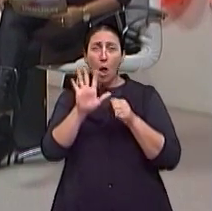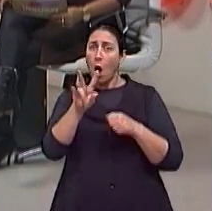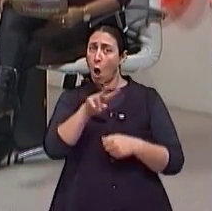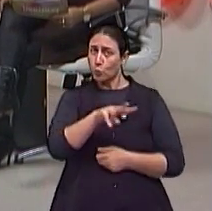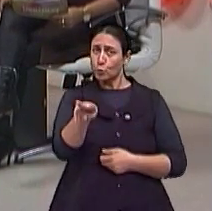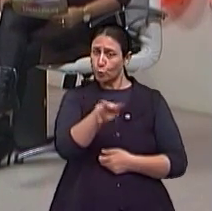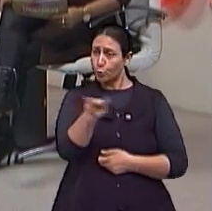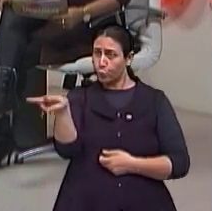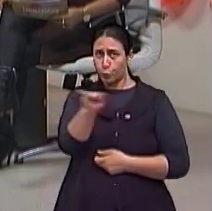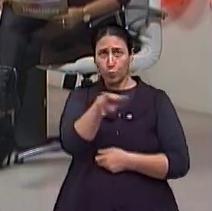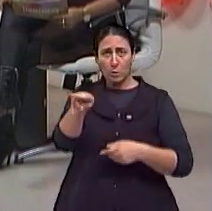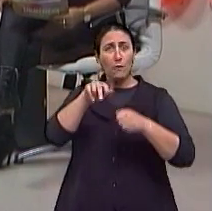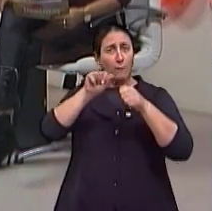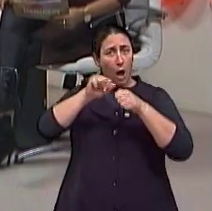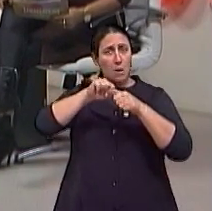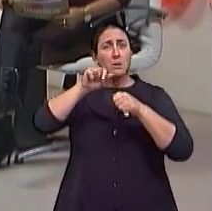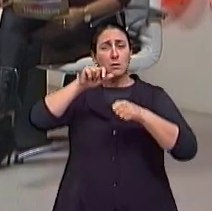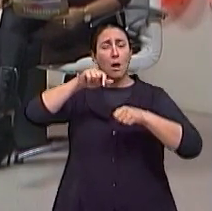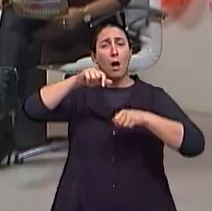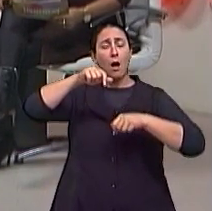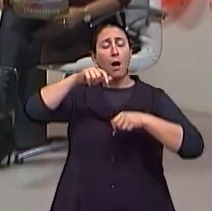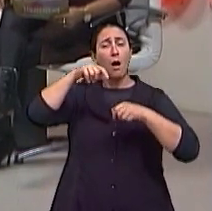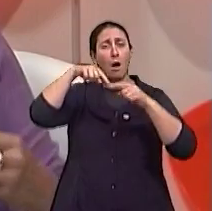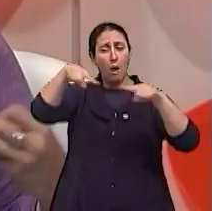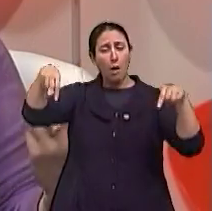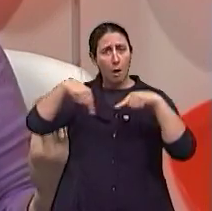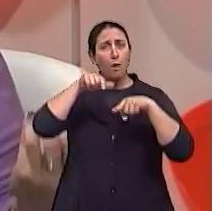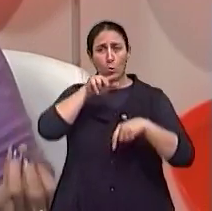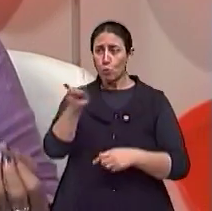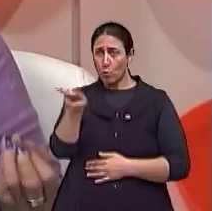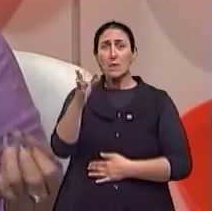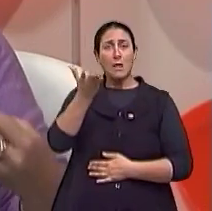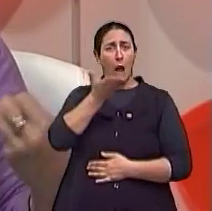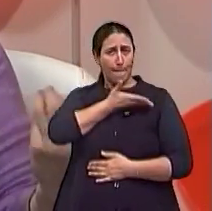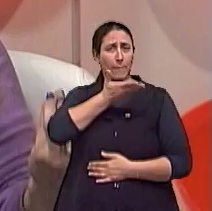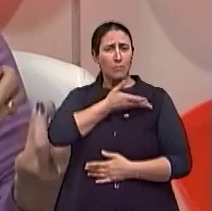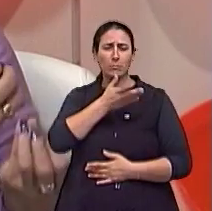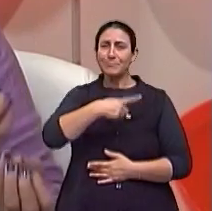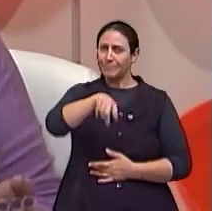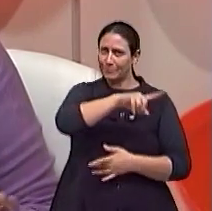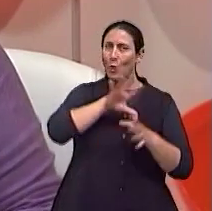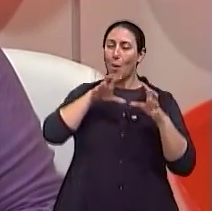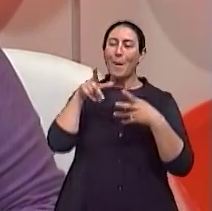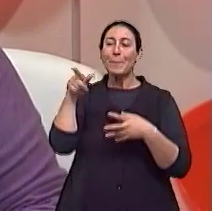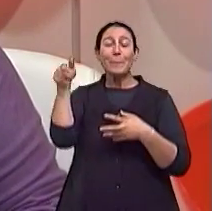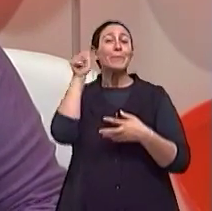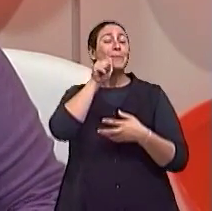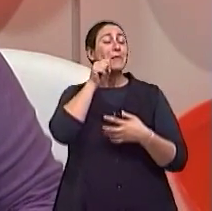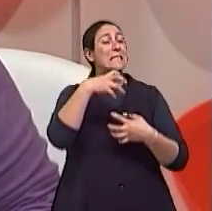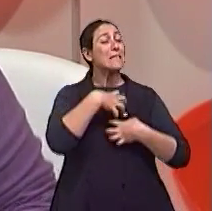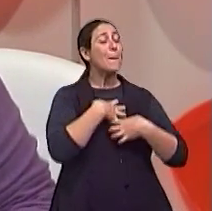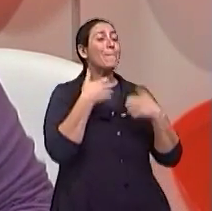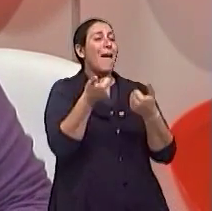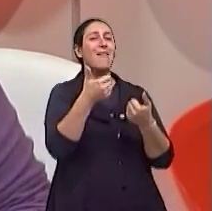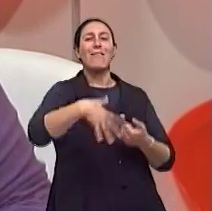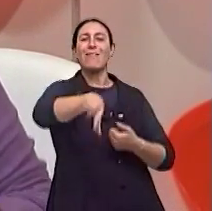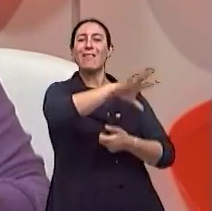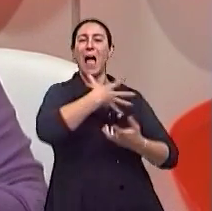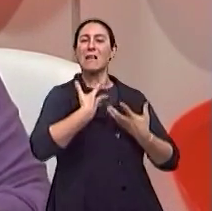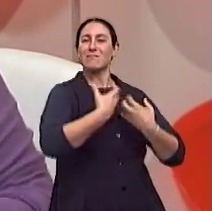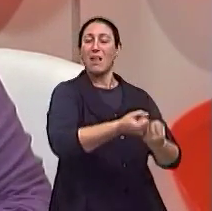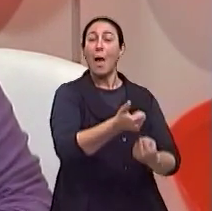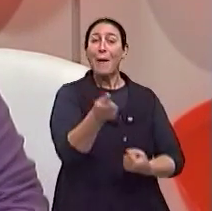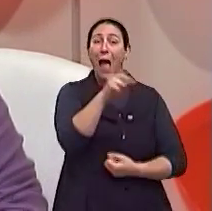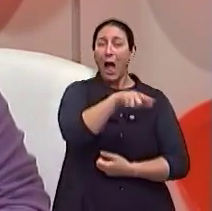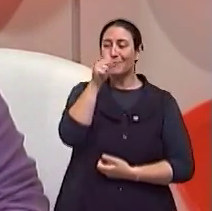faziam. Não, elas se conheciam da hidroginástica e ela se sentia, de certa forma, acolhida pela personagem